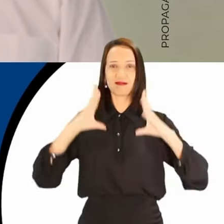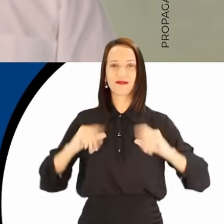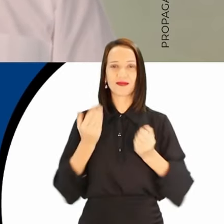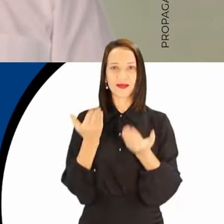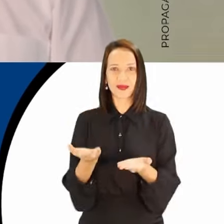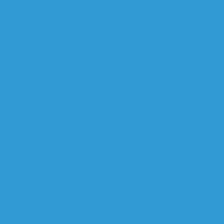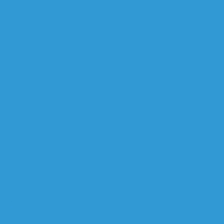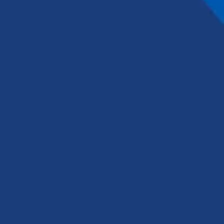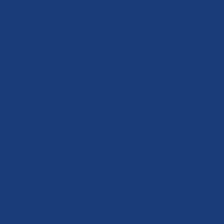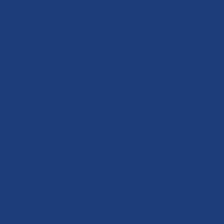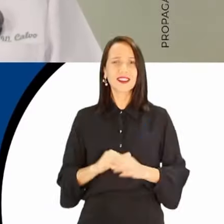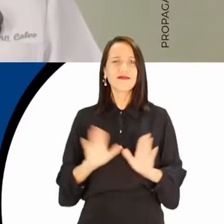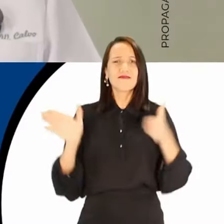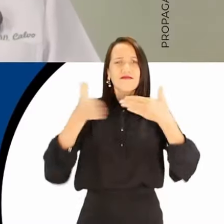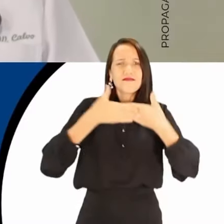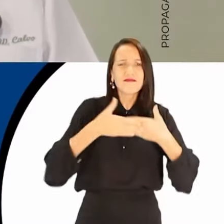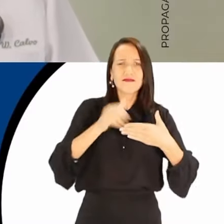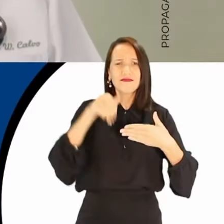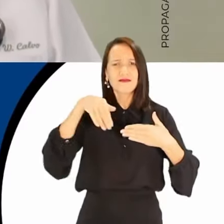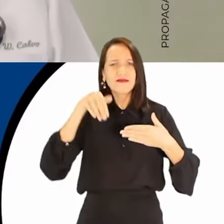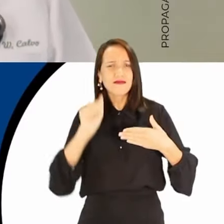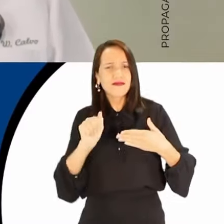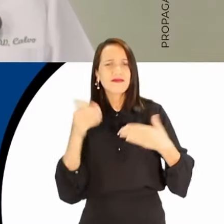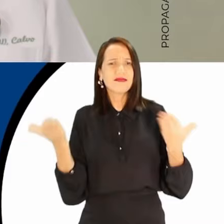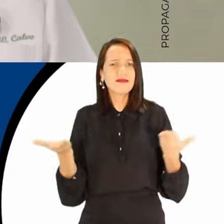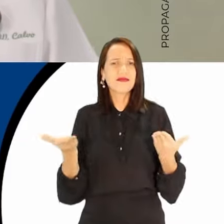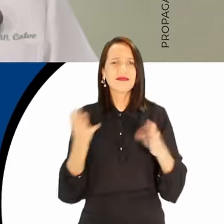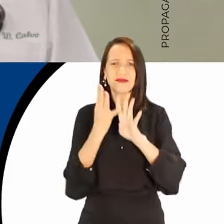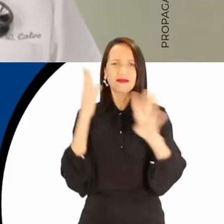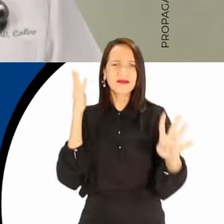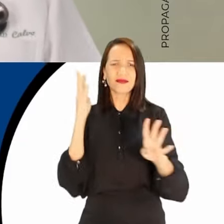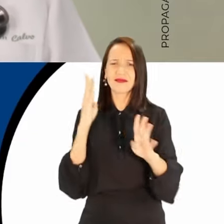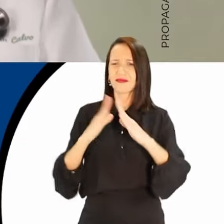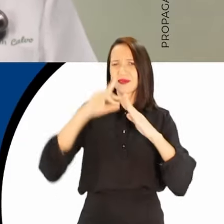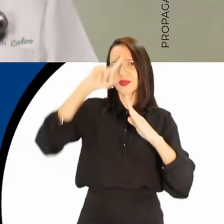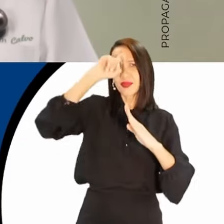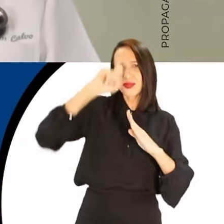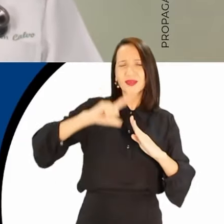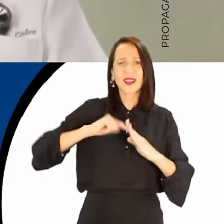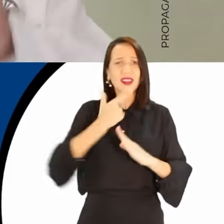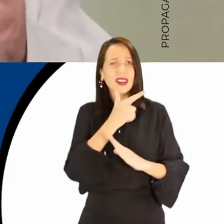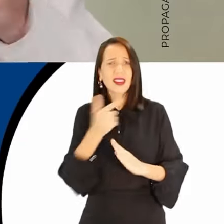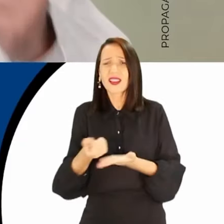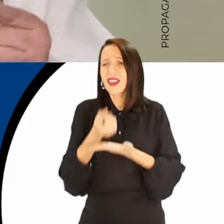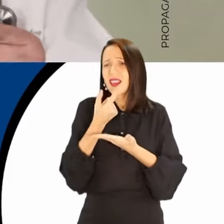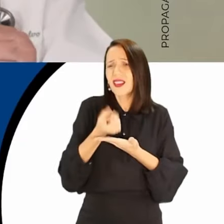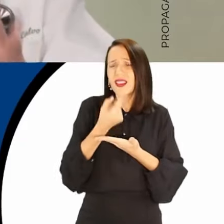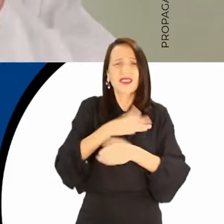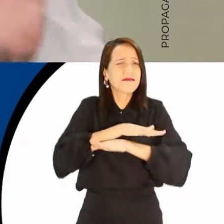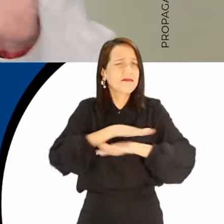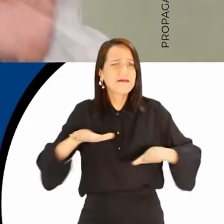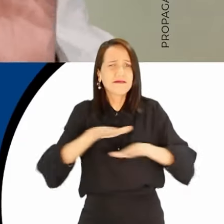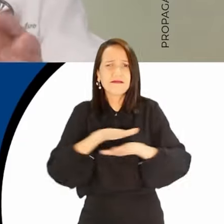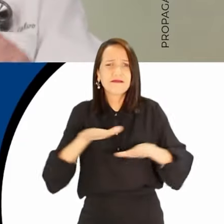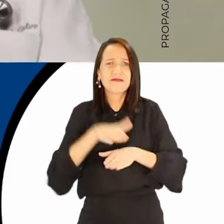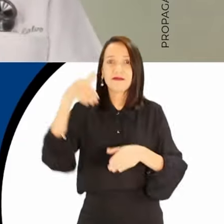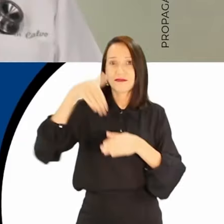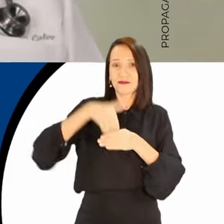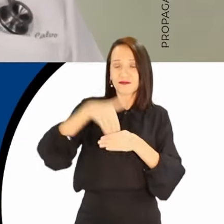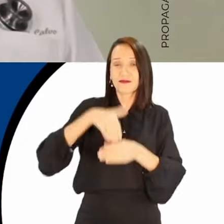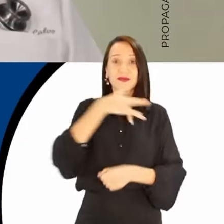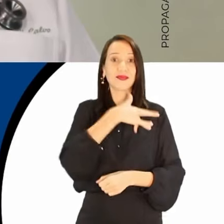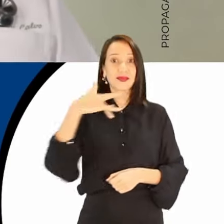justiça e respeito para você. Que fechar os amas, fila dos hospitais, não tem remédios, basta.